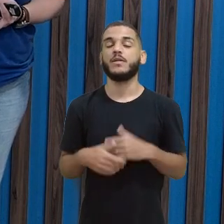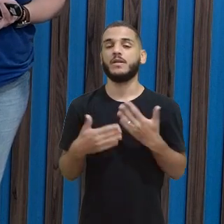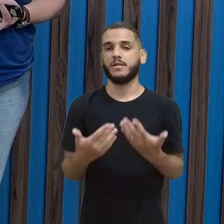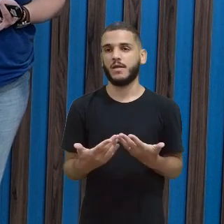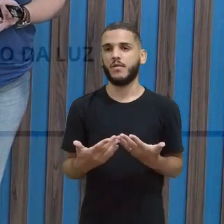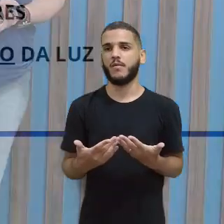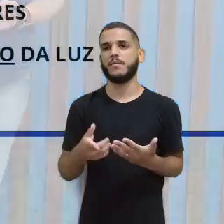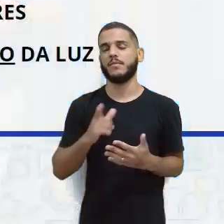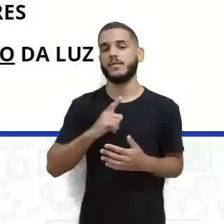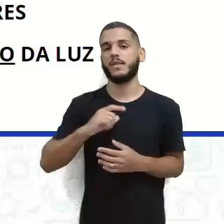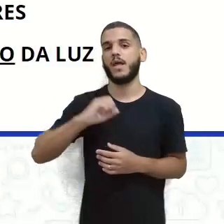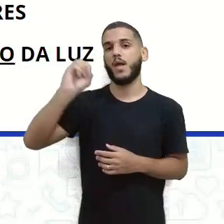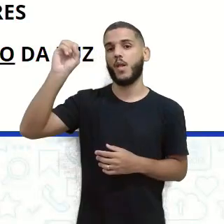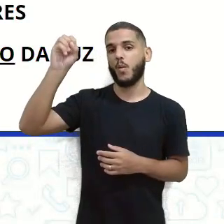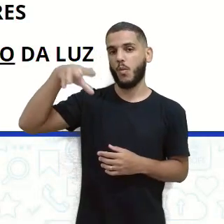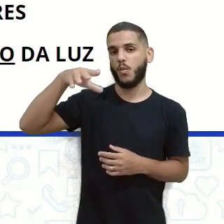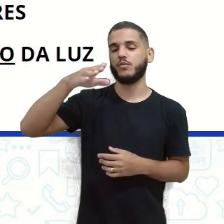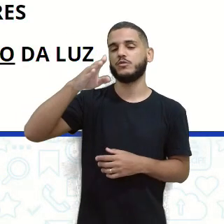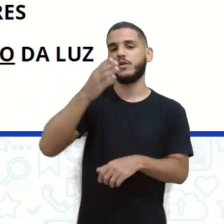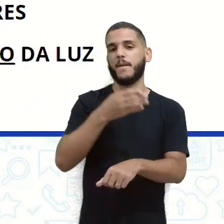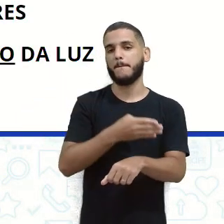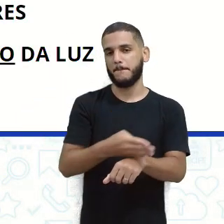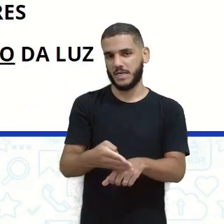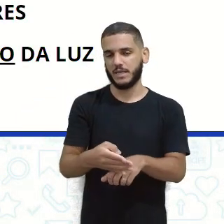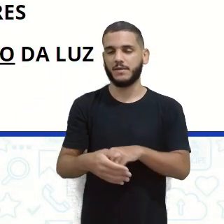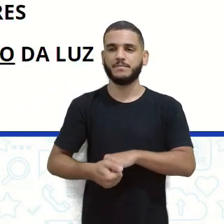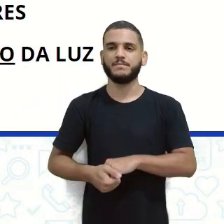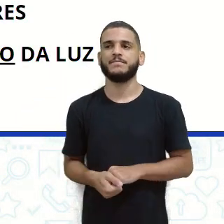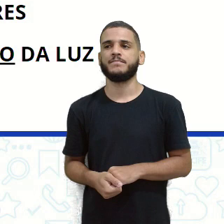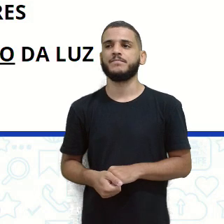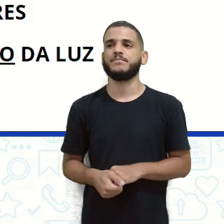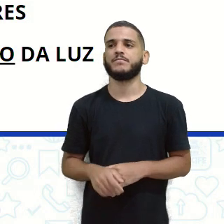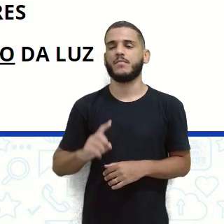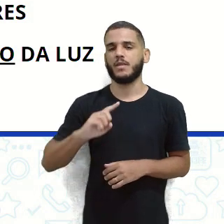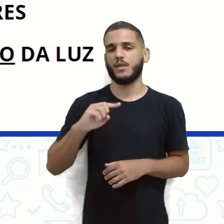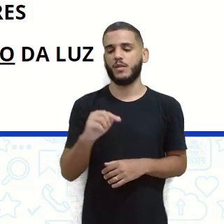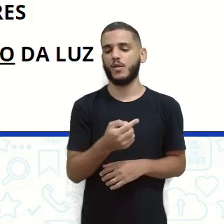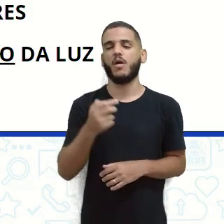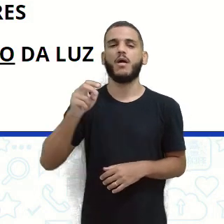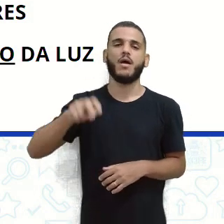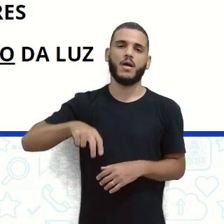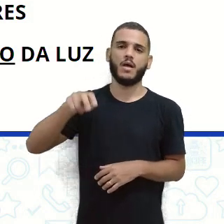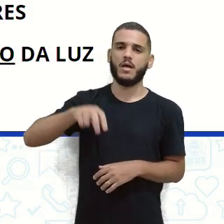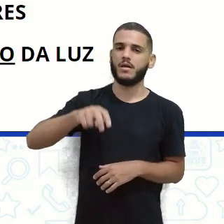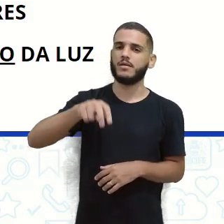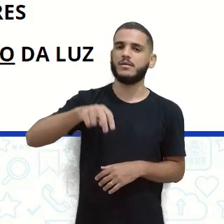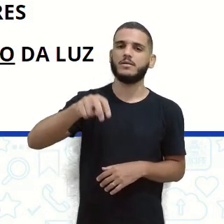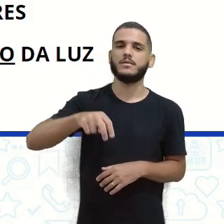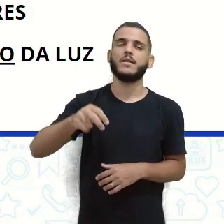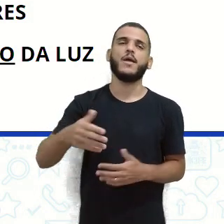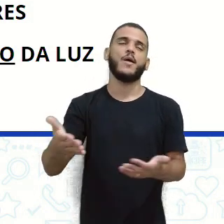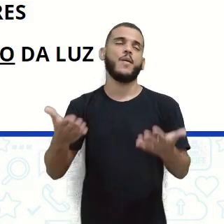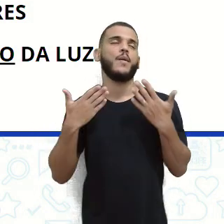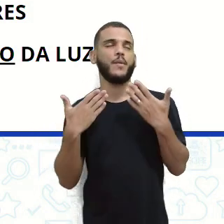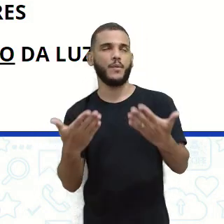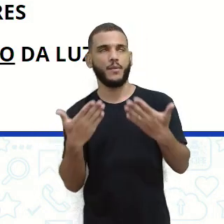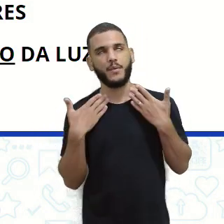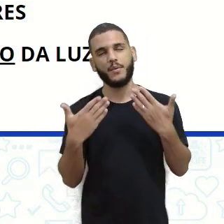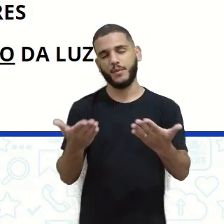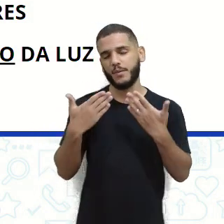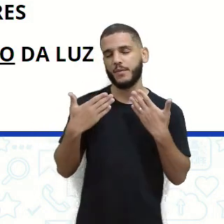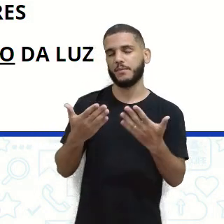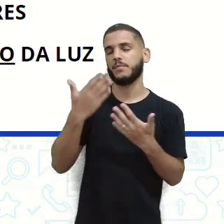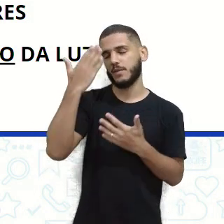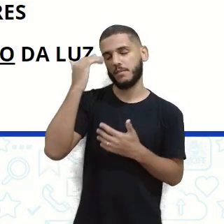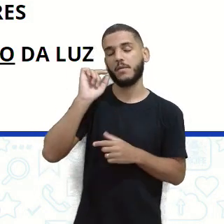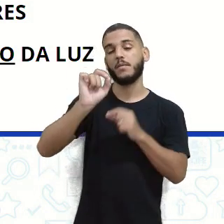relação à luz branca, né, professora Isabel já disse. Então, a gente anda por aí, nesse calorzinho, né, professora? E a